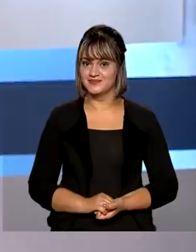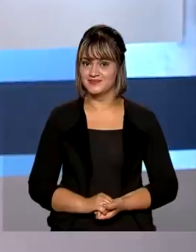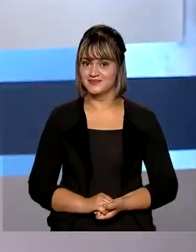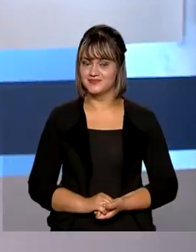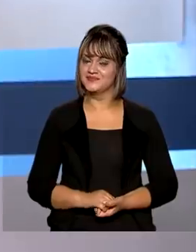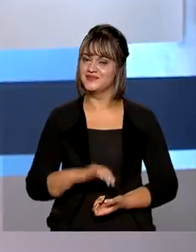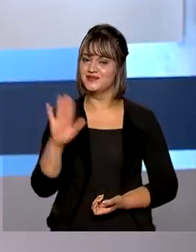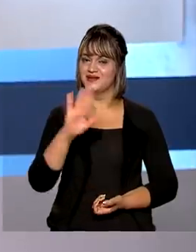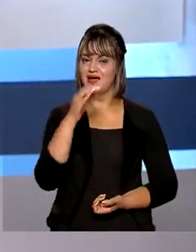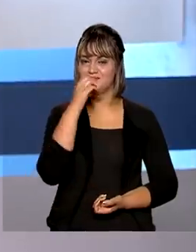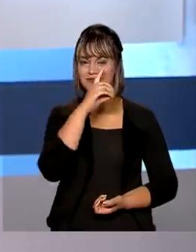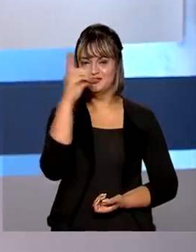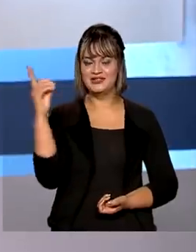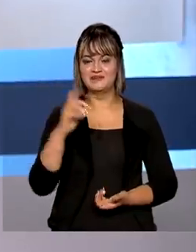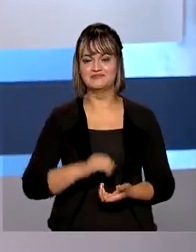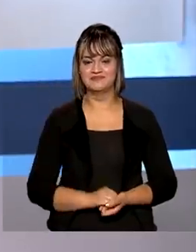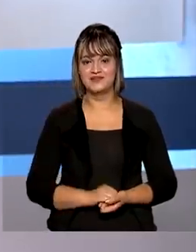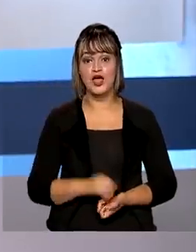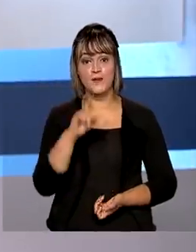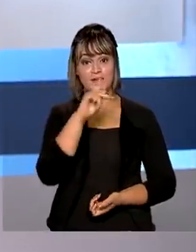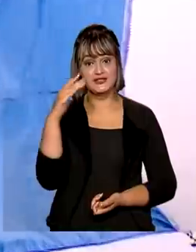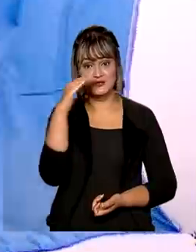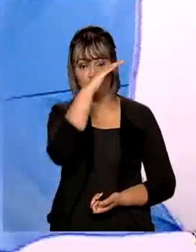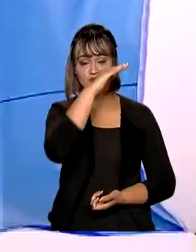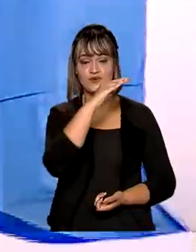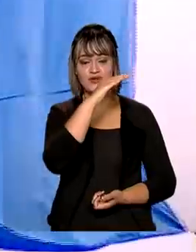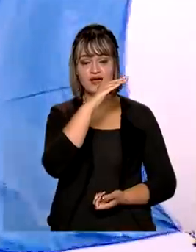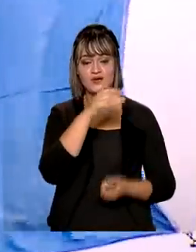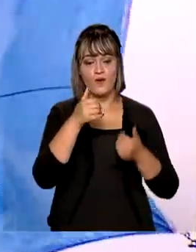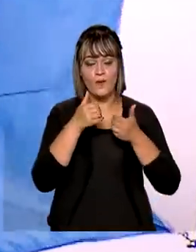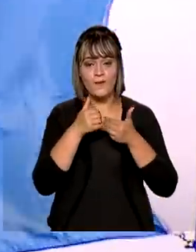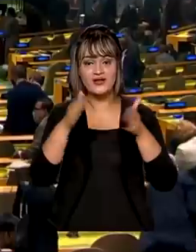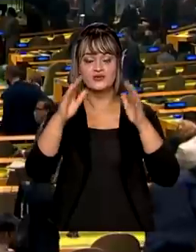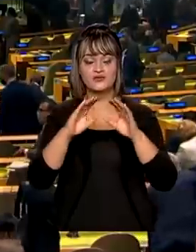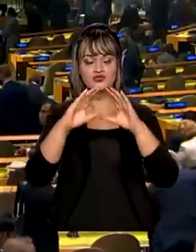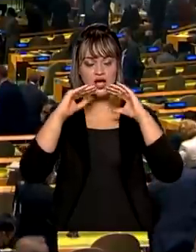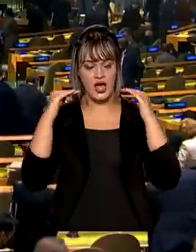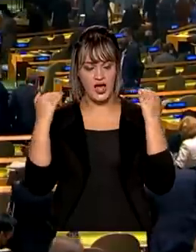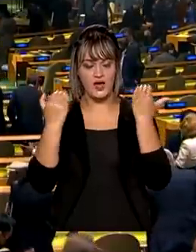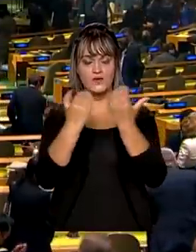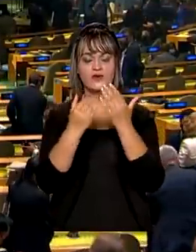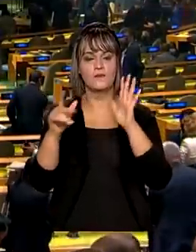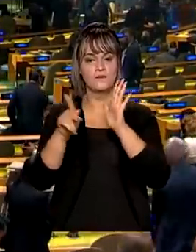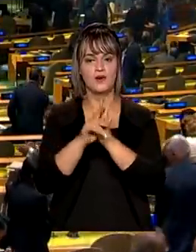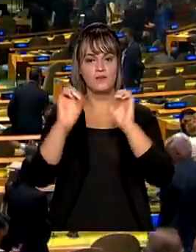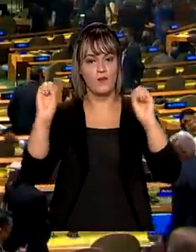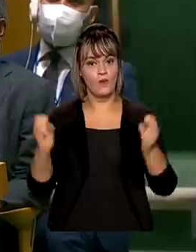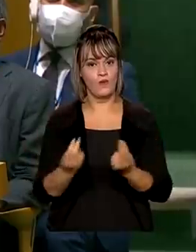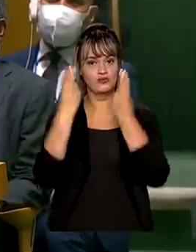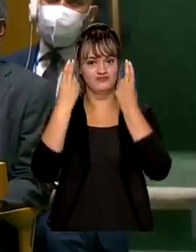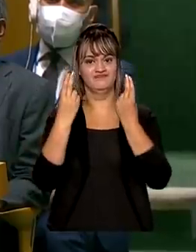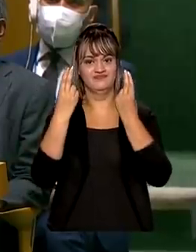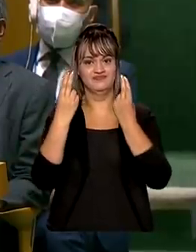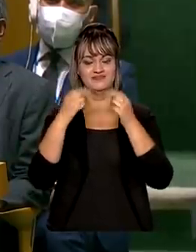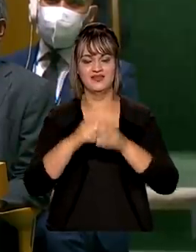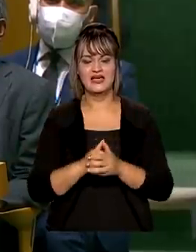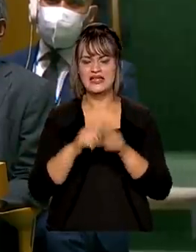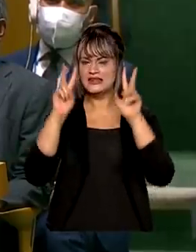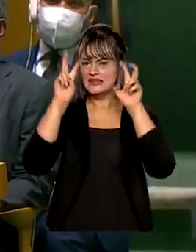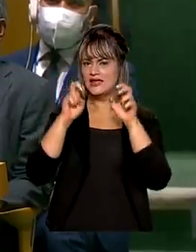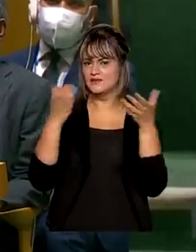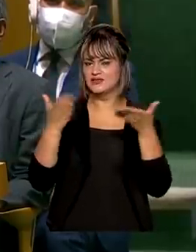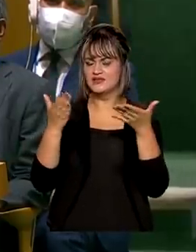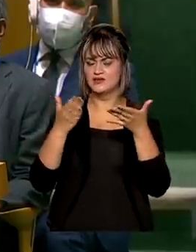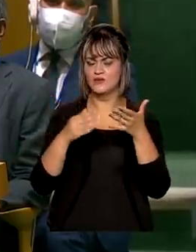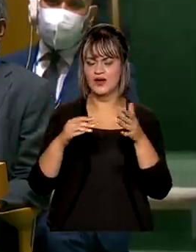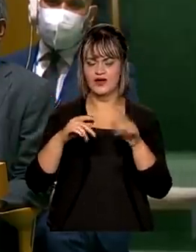Olá, bom dia! Presidente Jair Bolsonaro abre hoje em Nova Iorque a Assembleia Geral das Nações Unidas. O tema deste